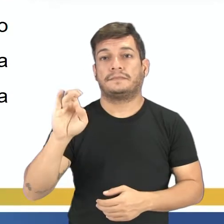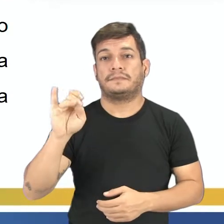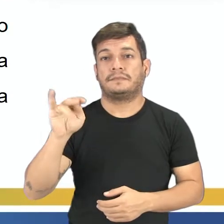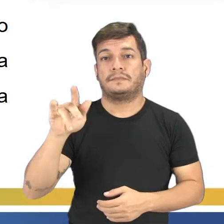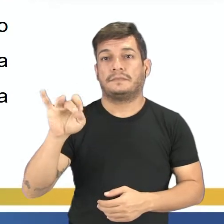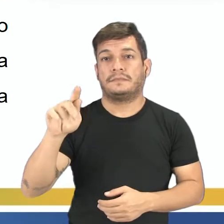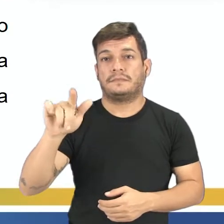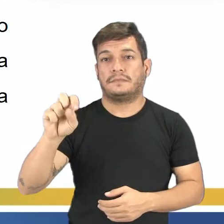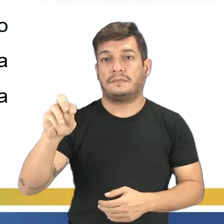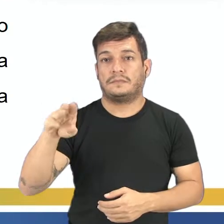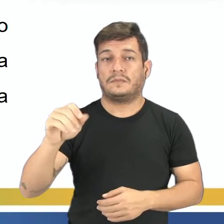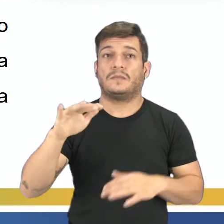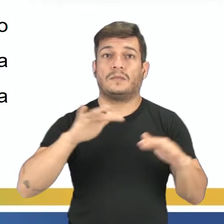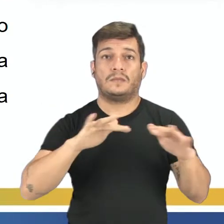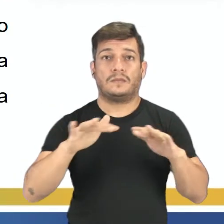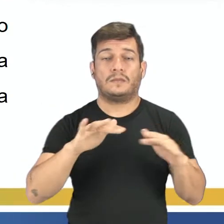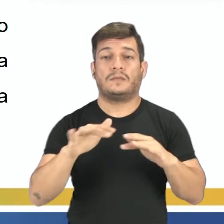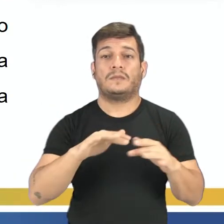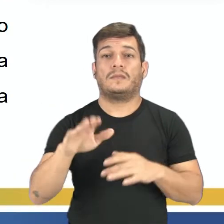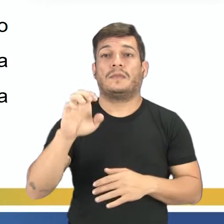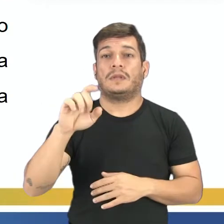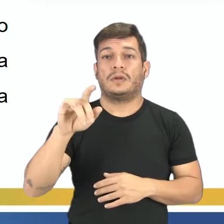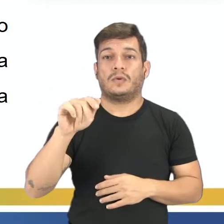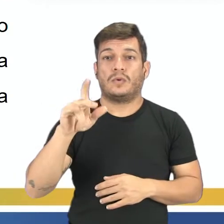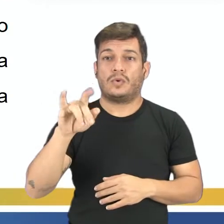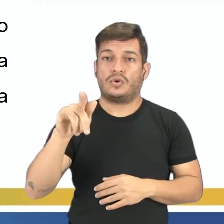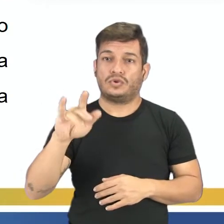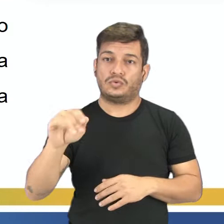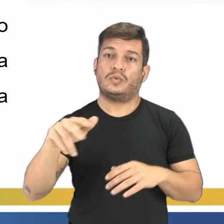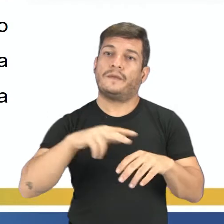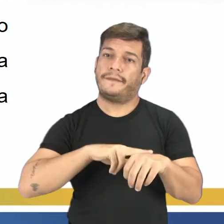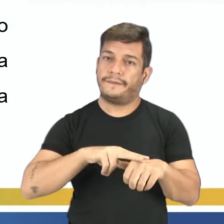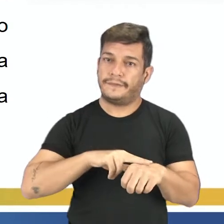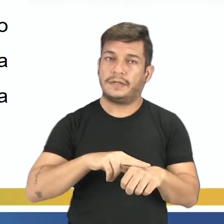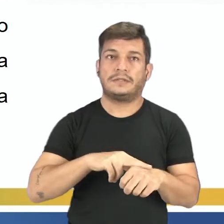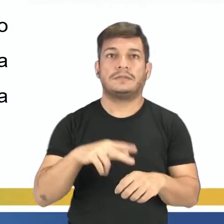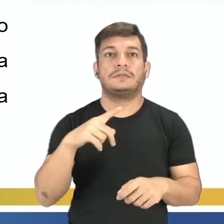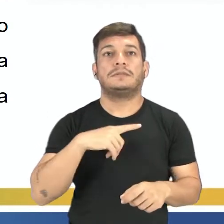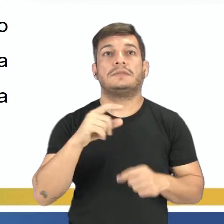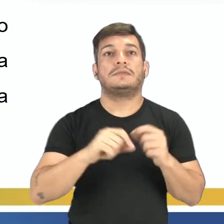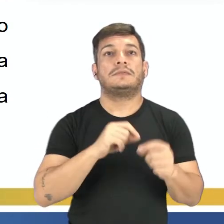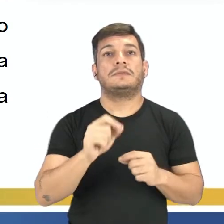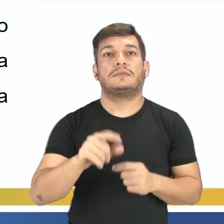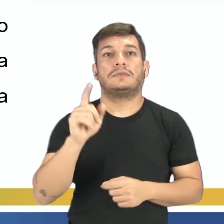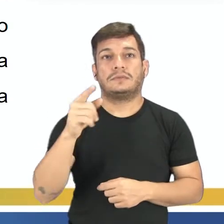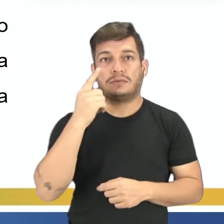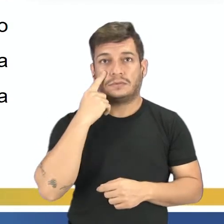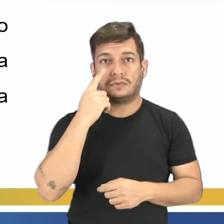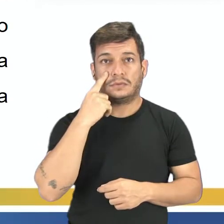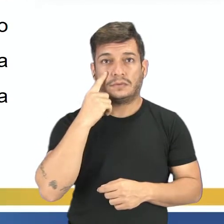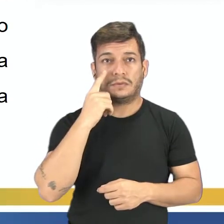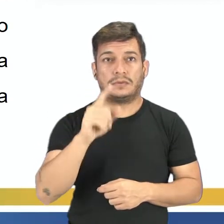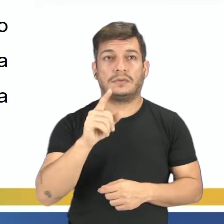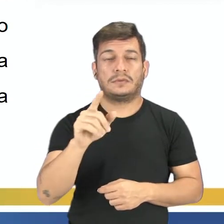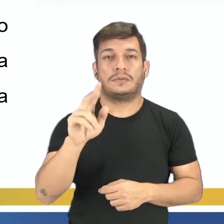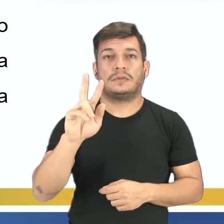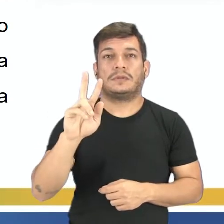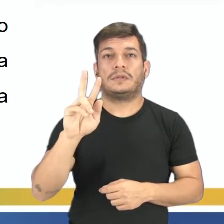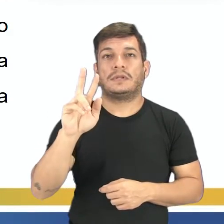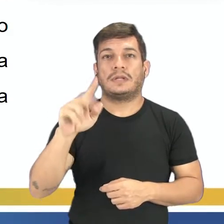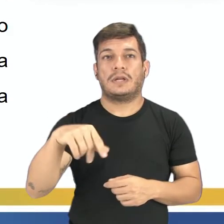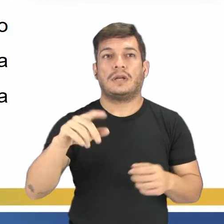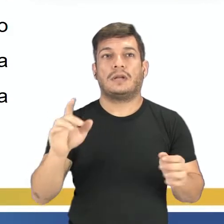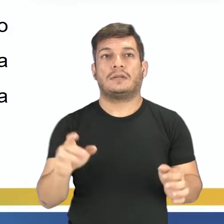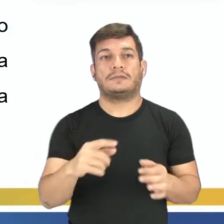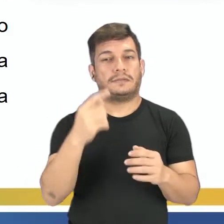movimento ecológico, ou movimento verde, consiste em um heterogêneo feixe de